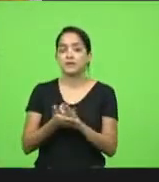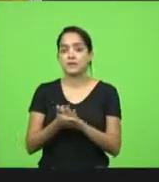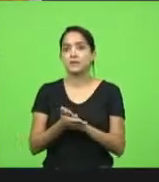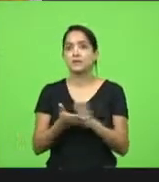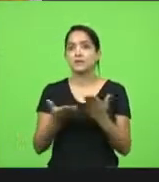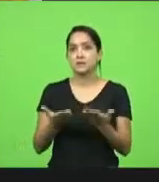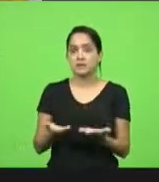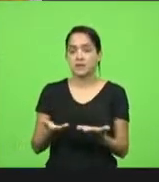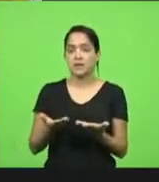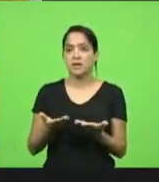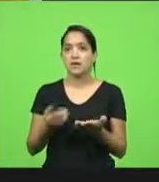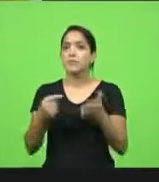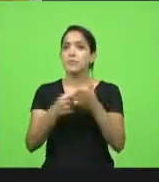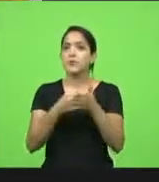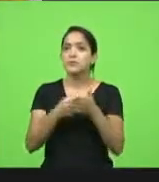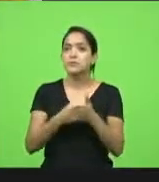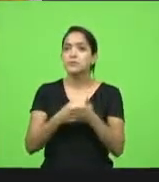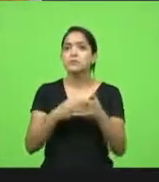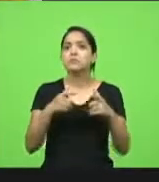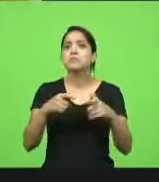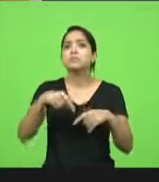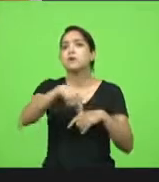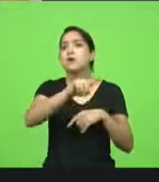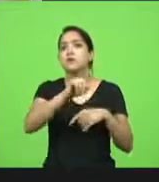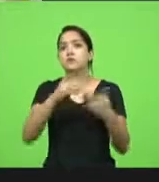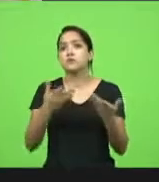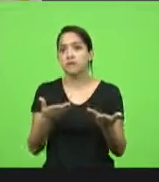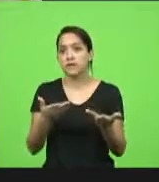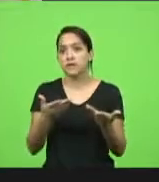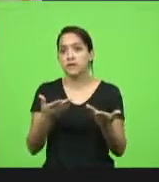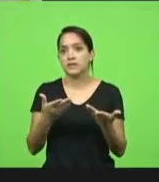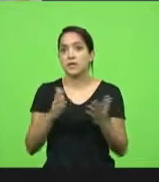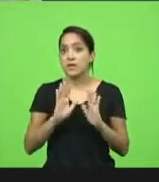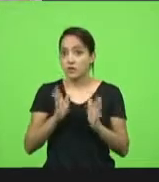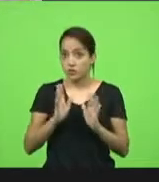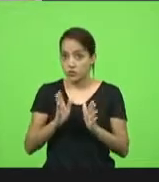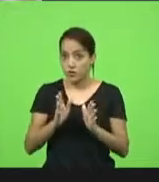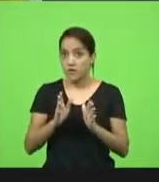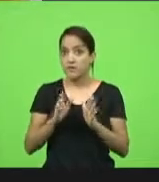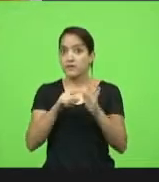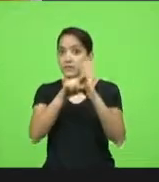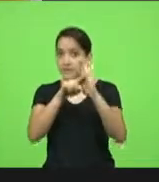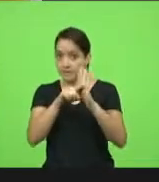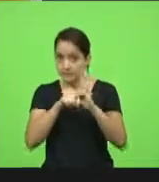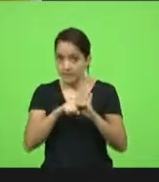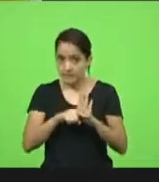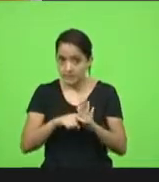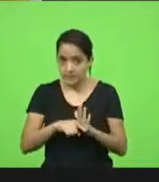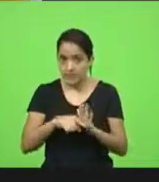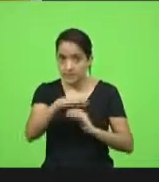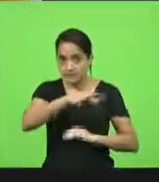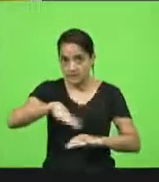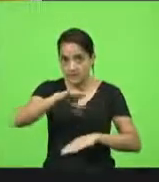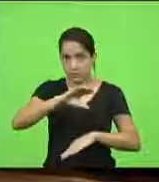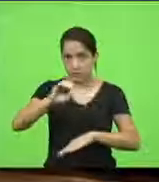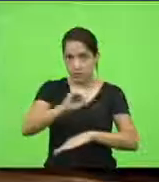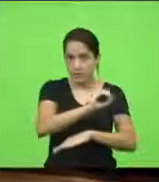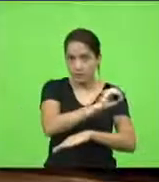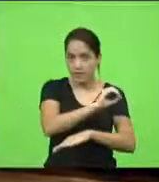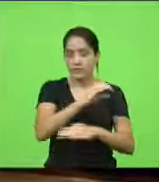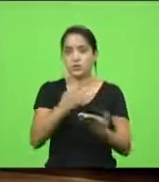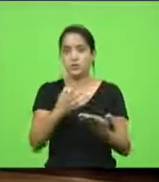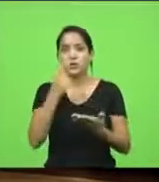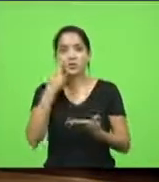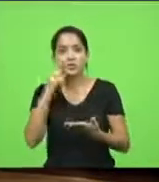perguntando aqui para onde está indo, então? Porque, veja bem, eu já fiz esse levantamento, deputado Berlanda, no Grande Oeste. E quando a gente